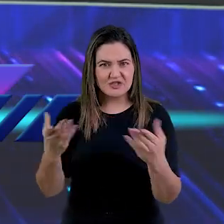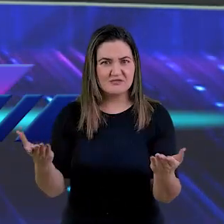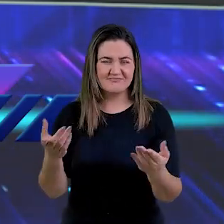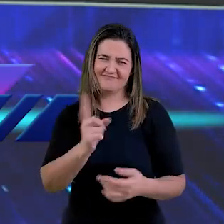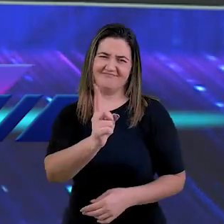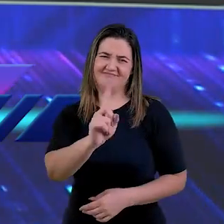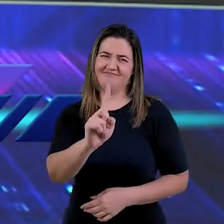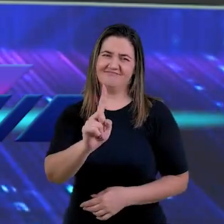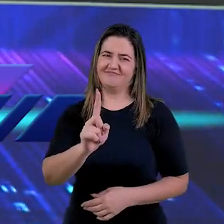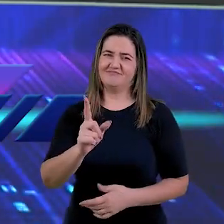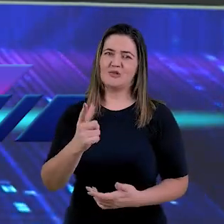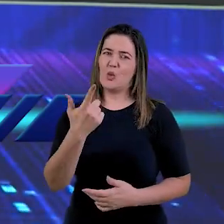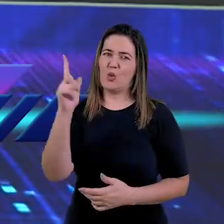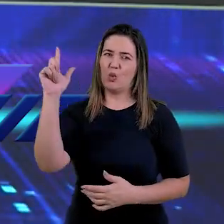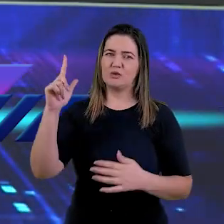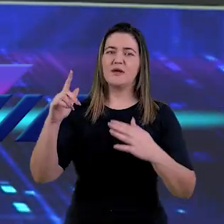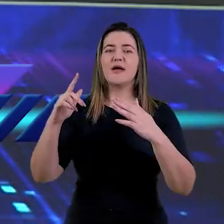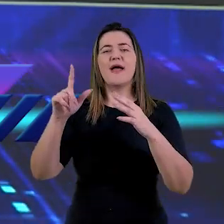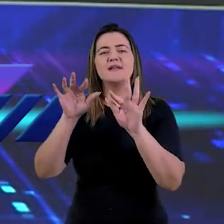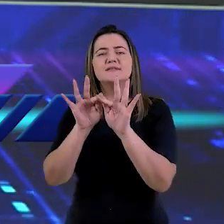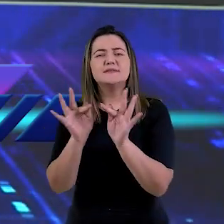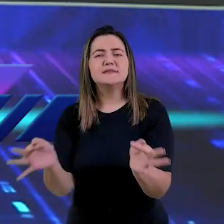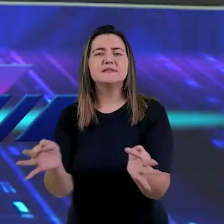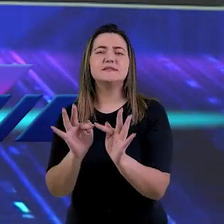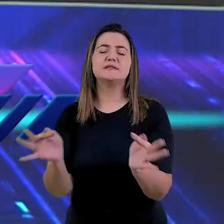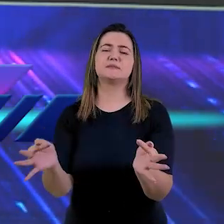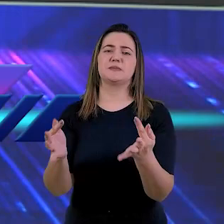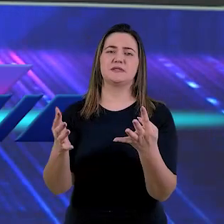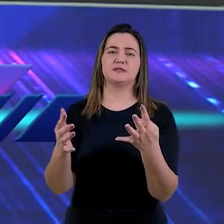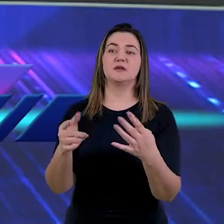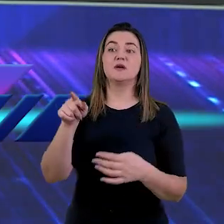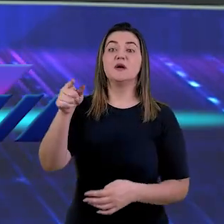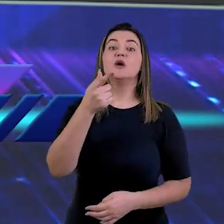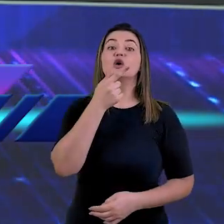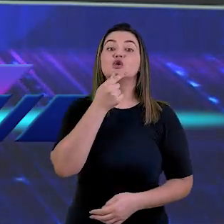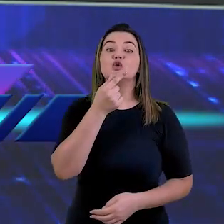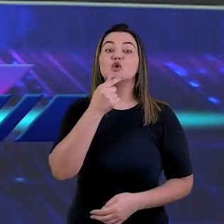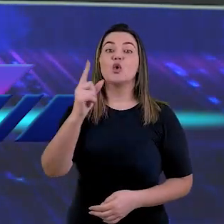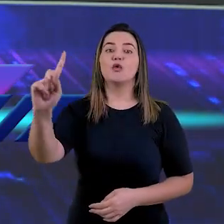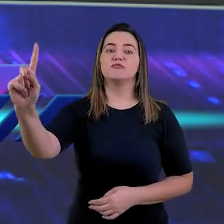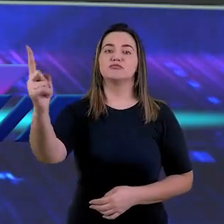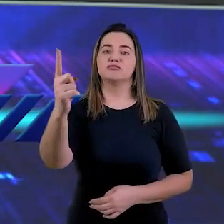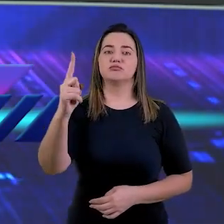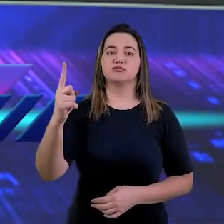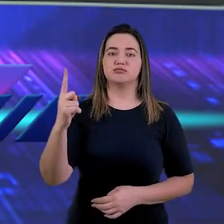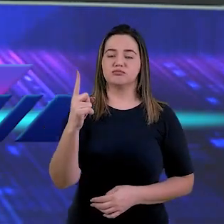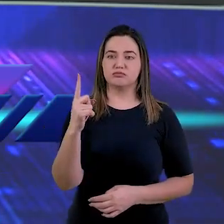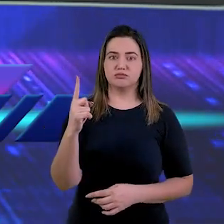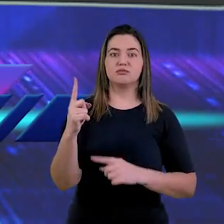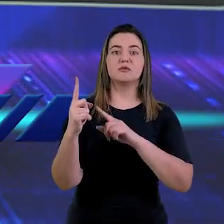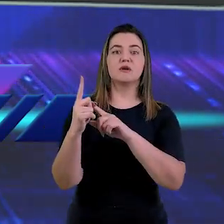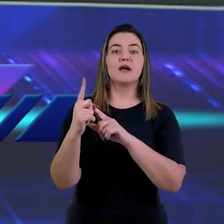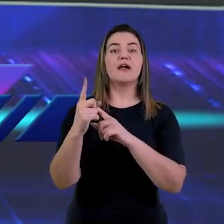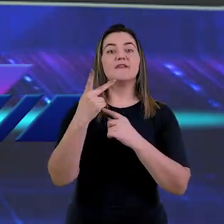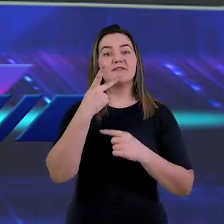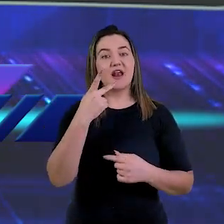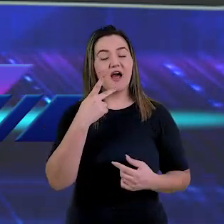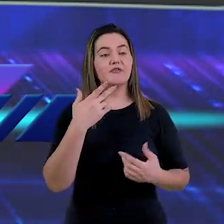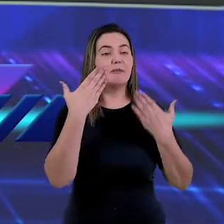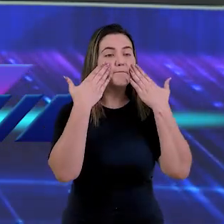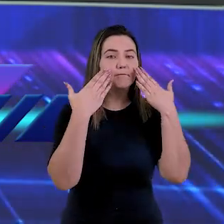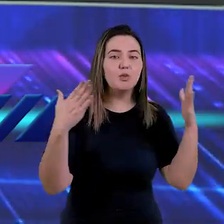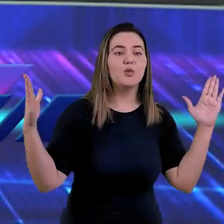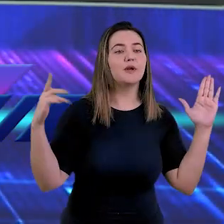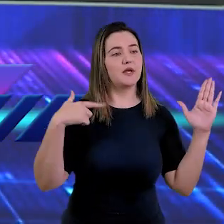nós fazemos hoje. Era uma cerimônia mais simples quando o noivo reconhecia publicamente o seu